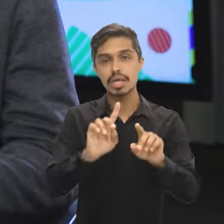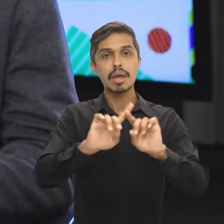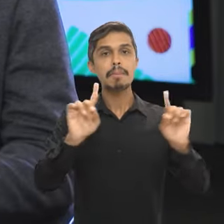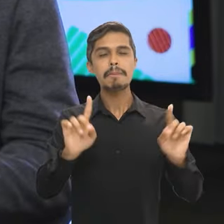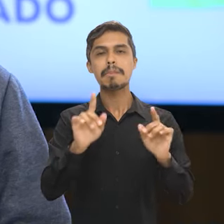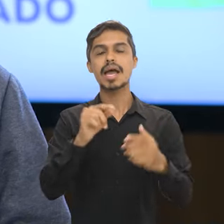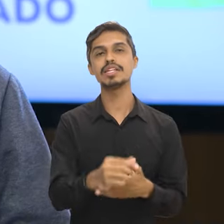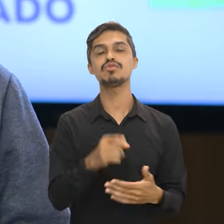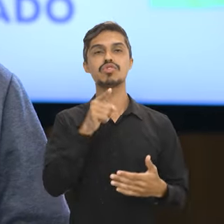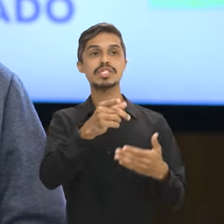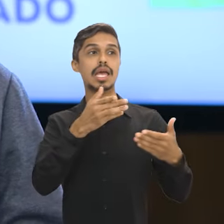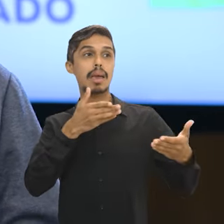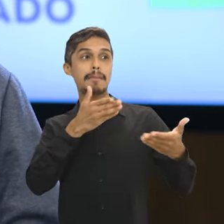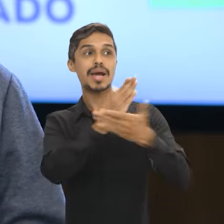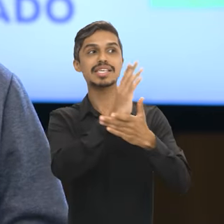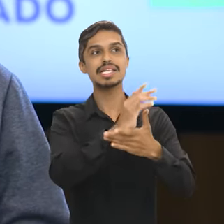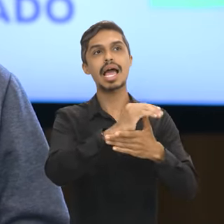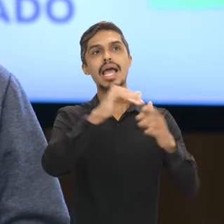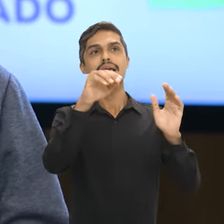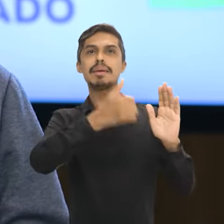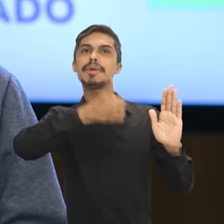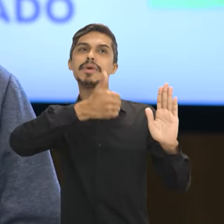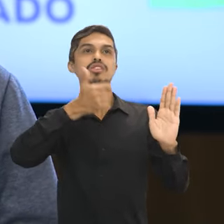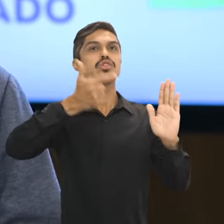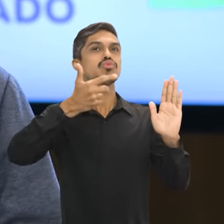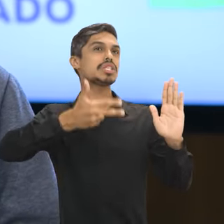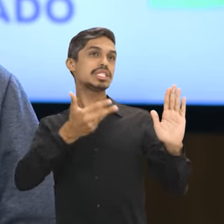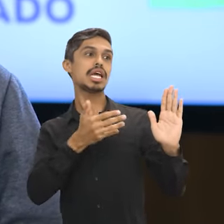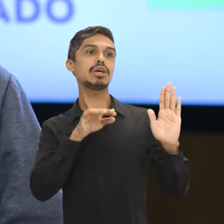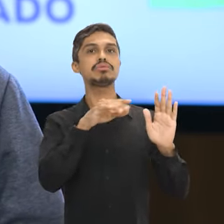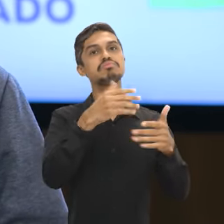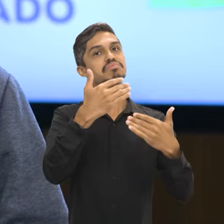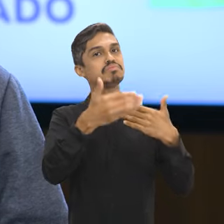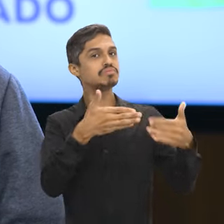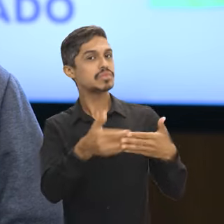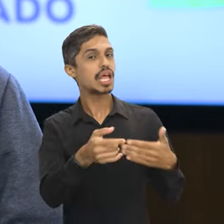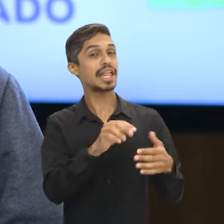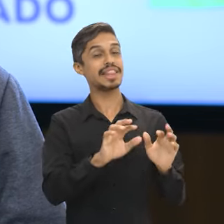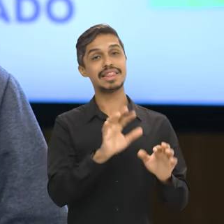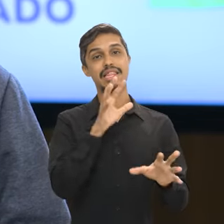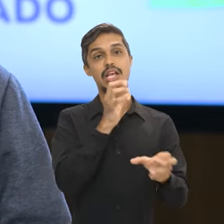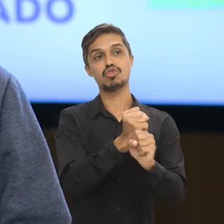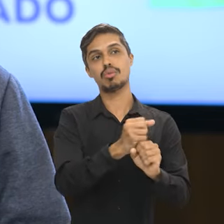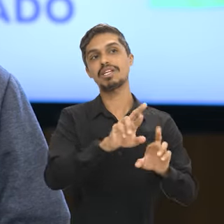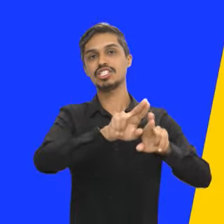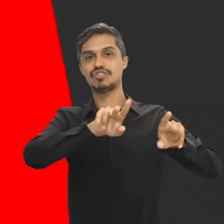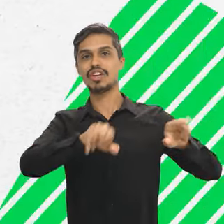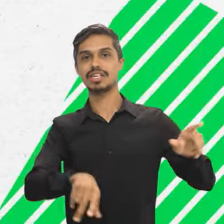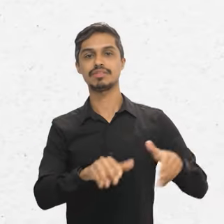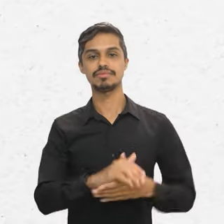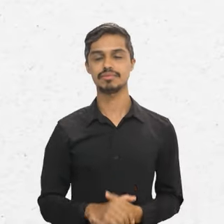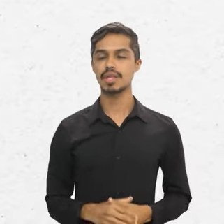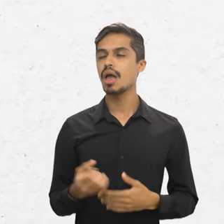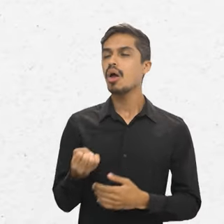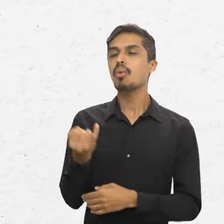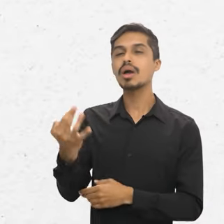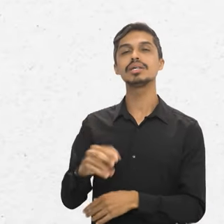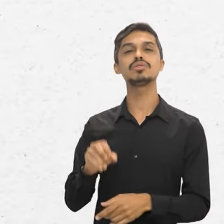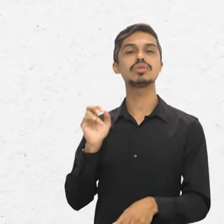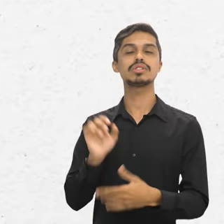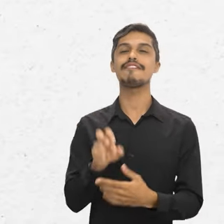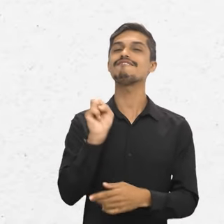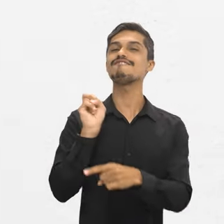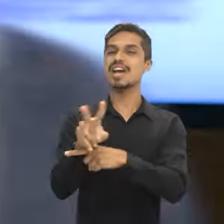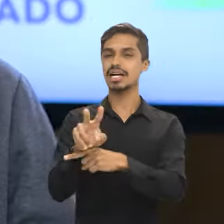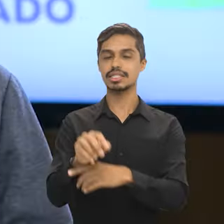do desempenho dele, ele vai estar classificado em diferentes posições para cada um dos cargos. Serão quantos cargos